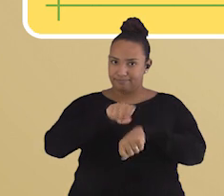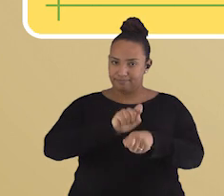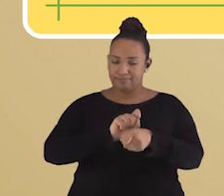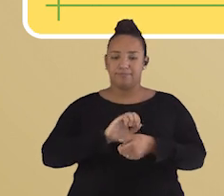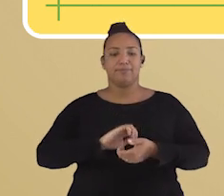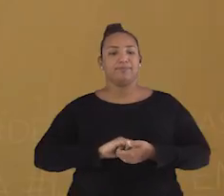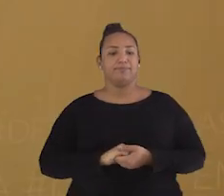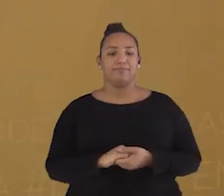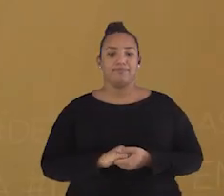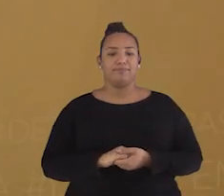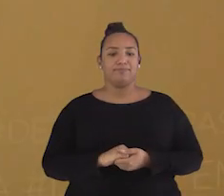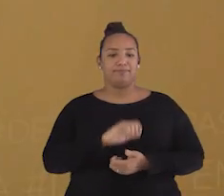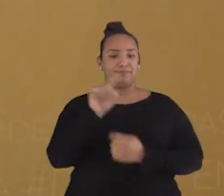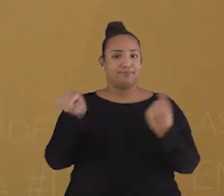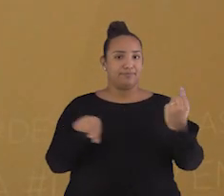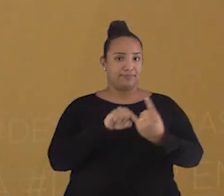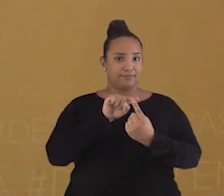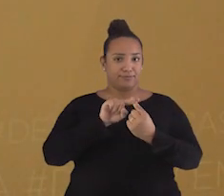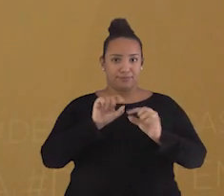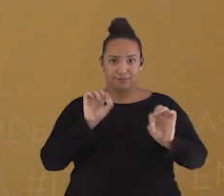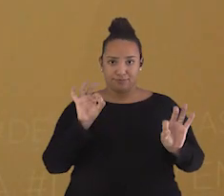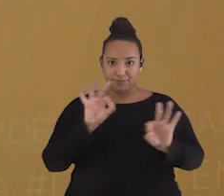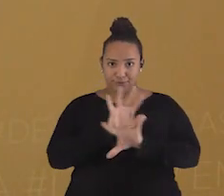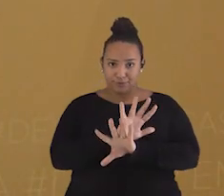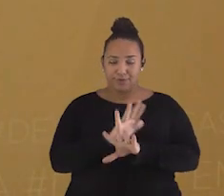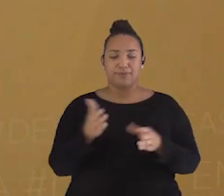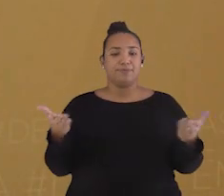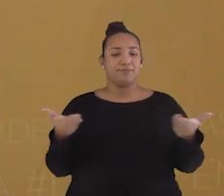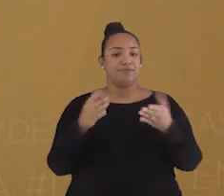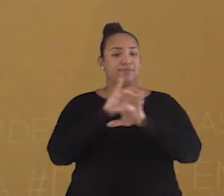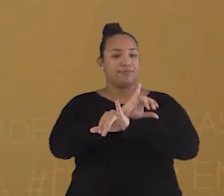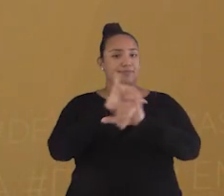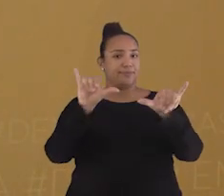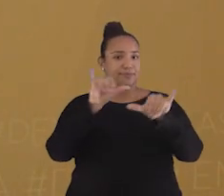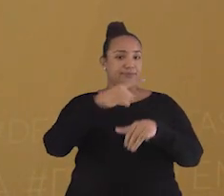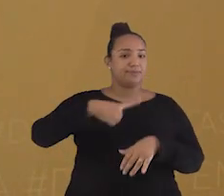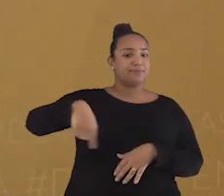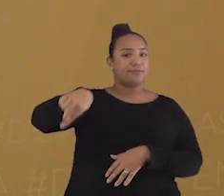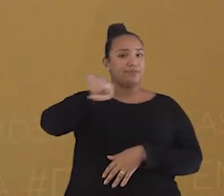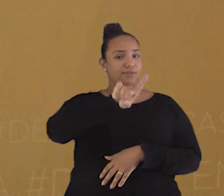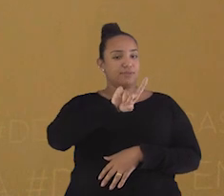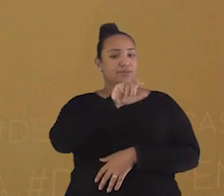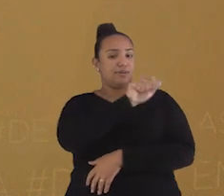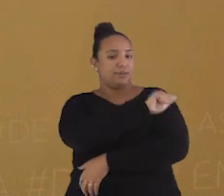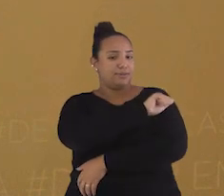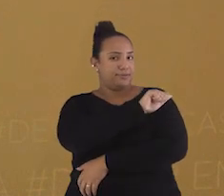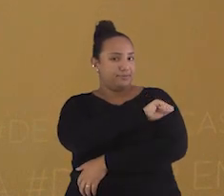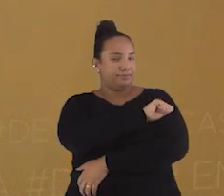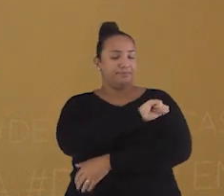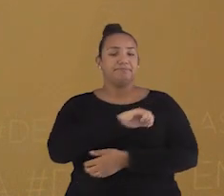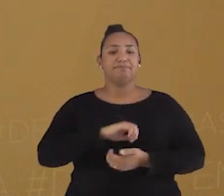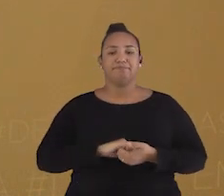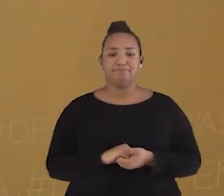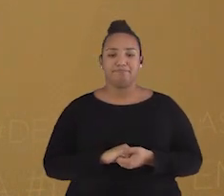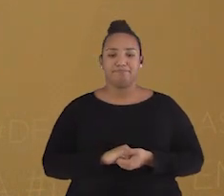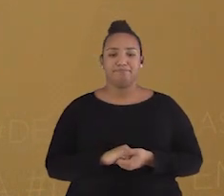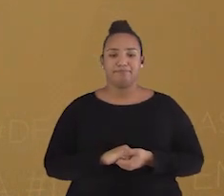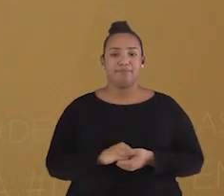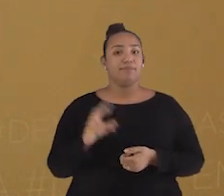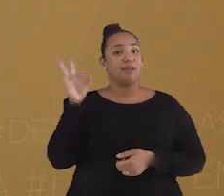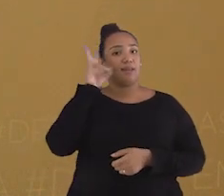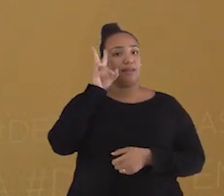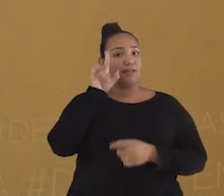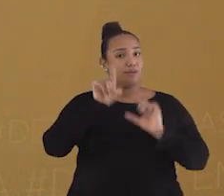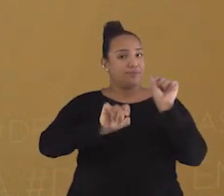educação financeira. Objetivos entendidos? Então vou dar agora um recado para você, estudante que nos acompanha.